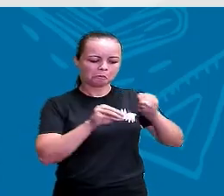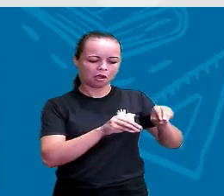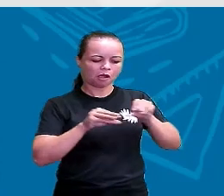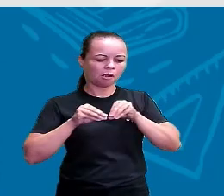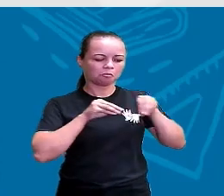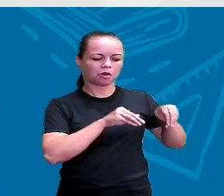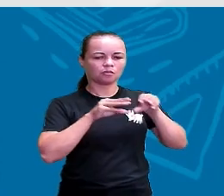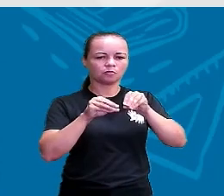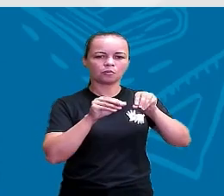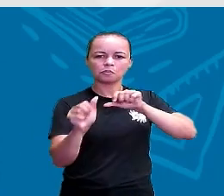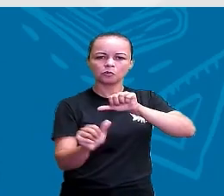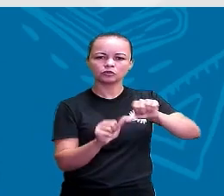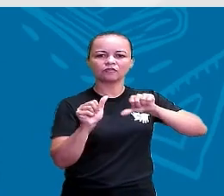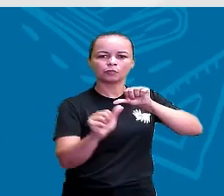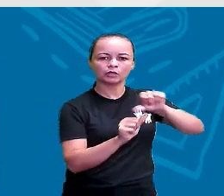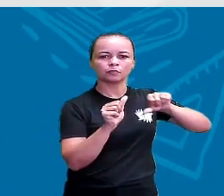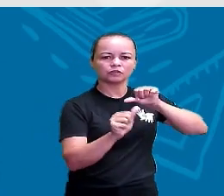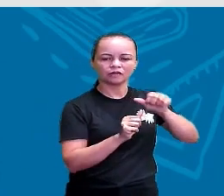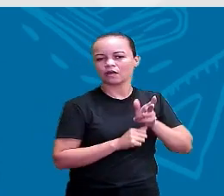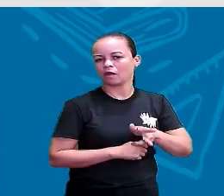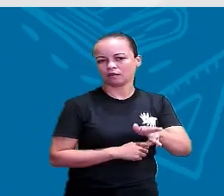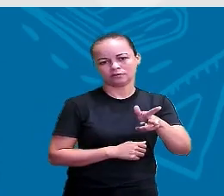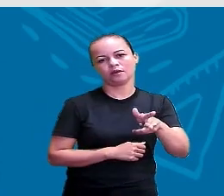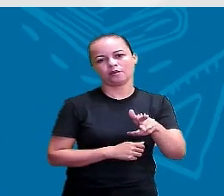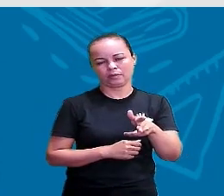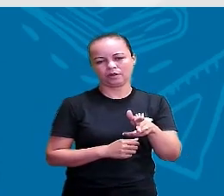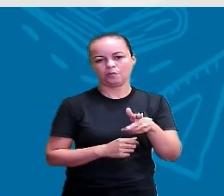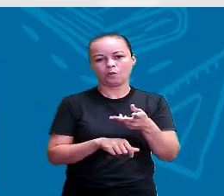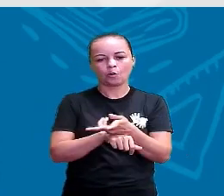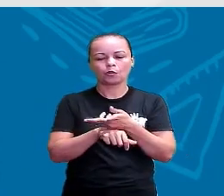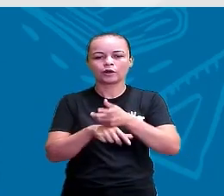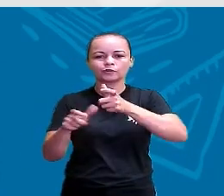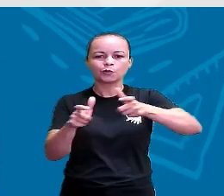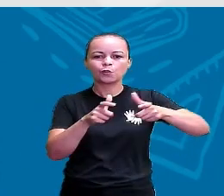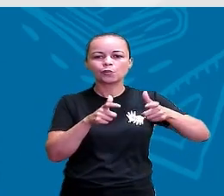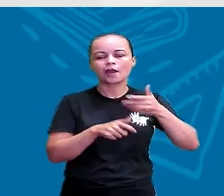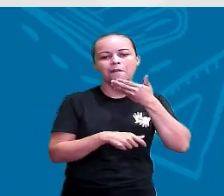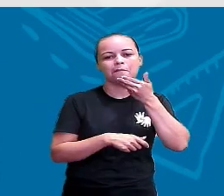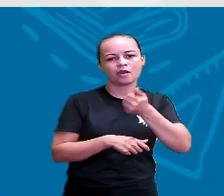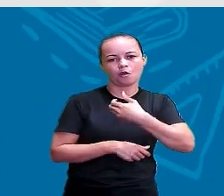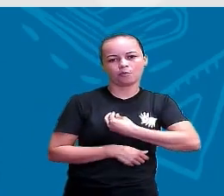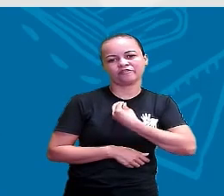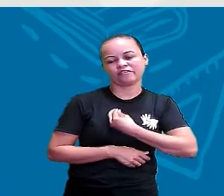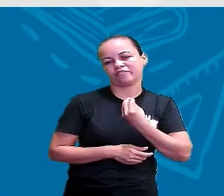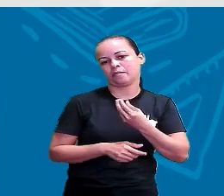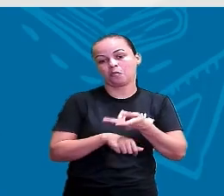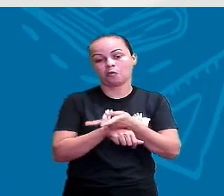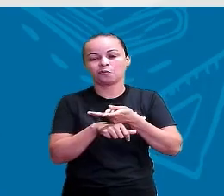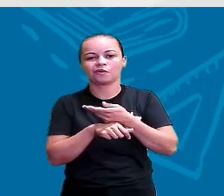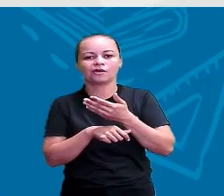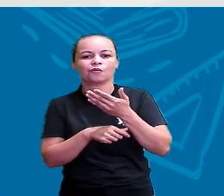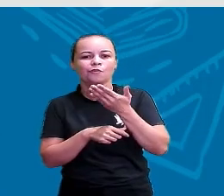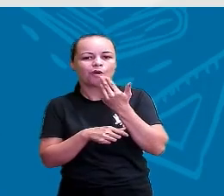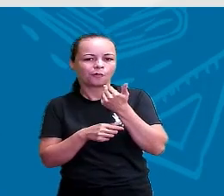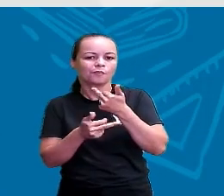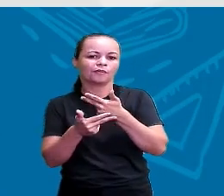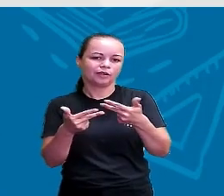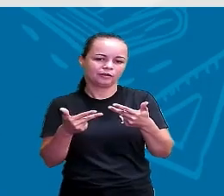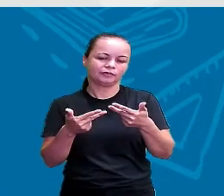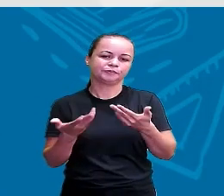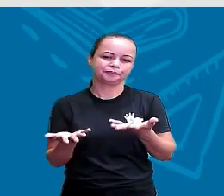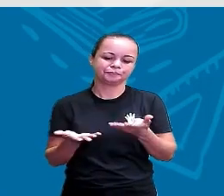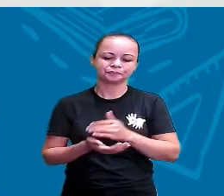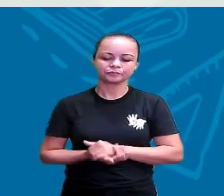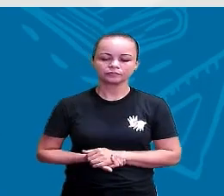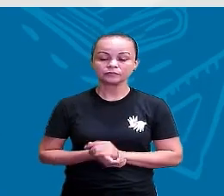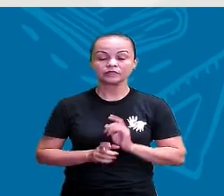eles mudavam de lugar em lugar, procurando alimento e abrindo, certo? Mas aí, o que é acontece? Depois que a